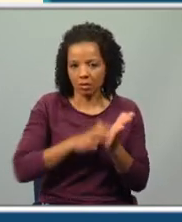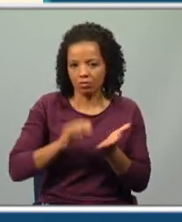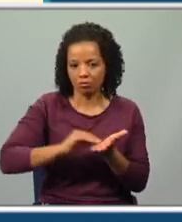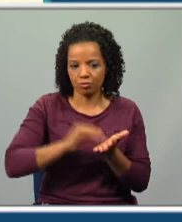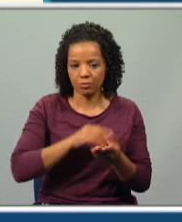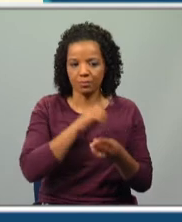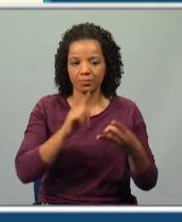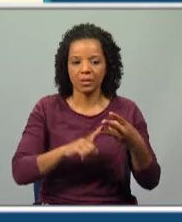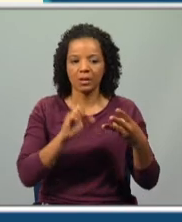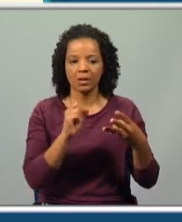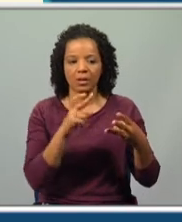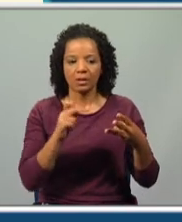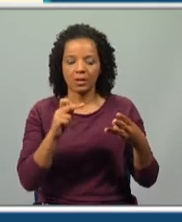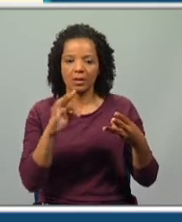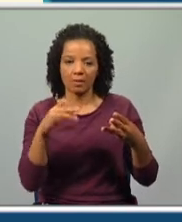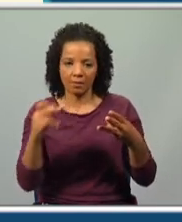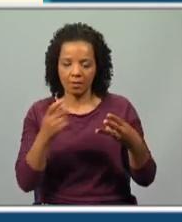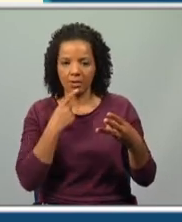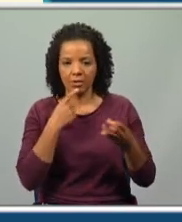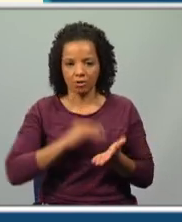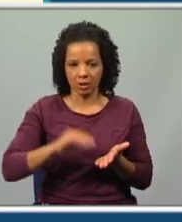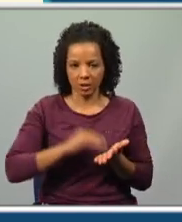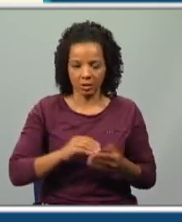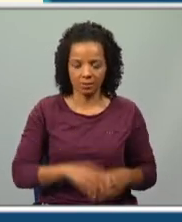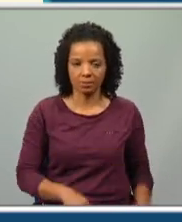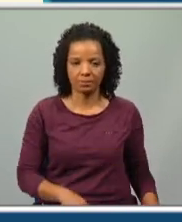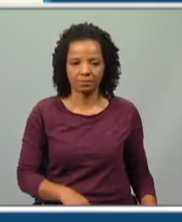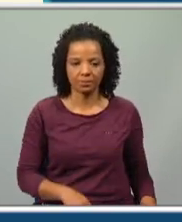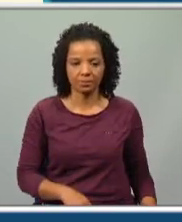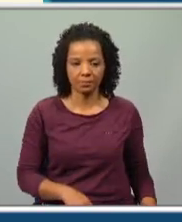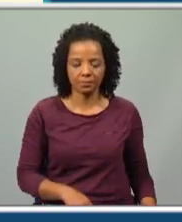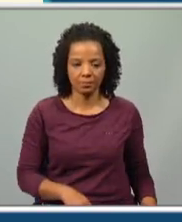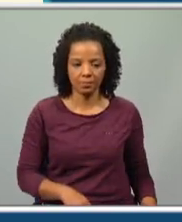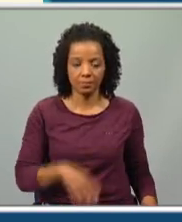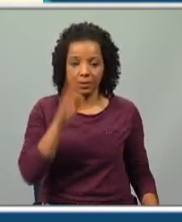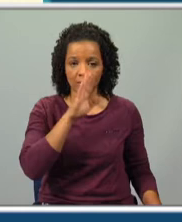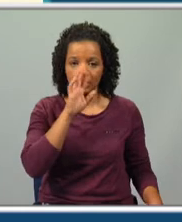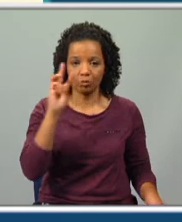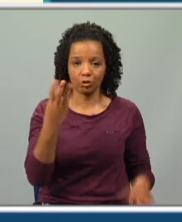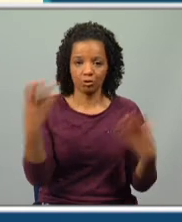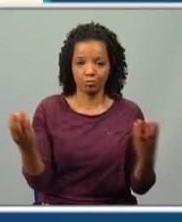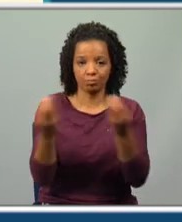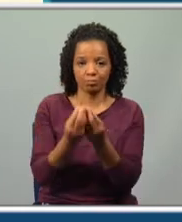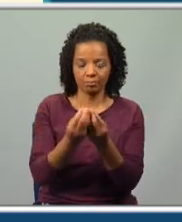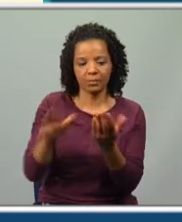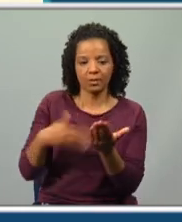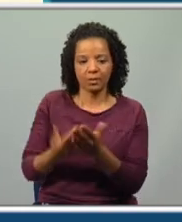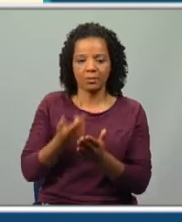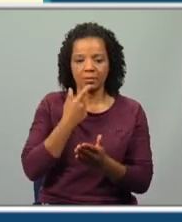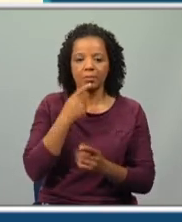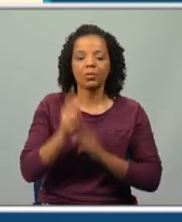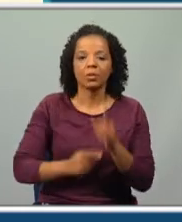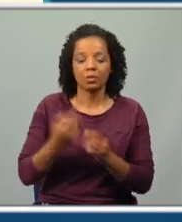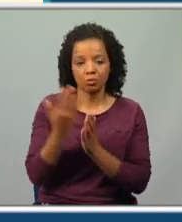e grafia, que significa escrita. Portanto, juntando os três significados, é fácil de perceber que estamos